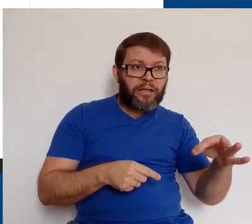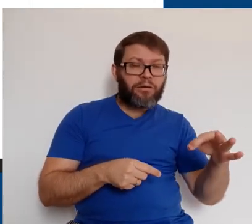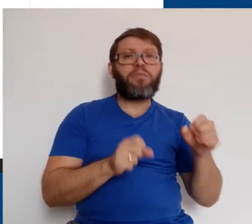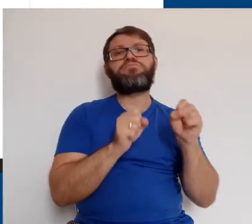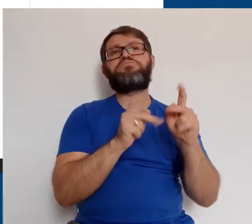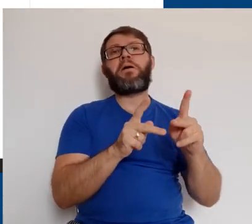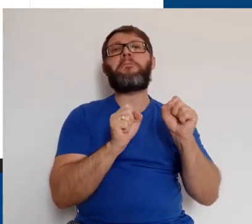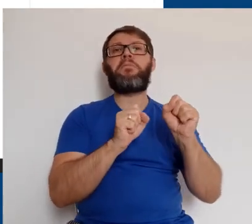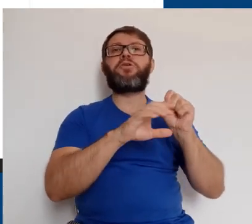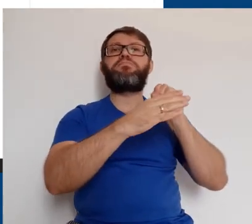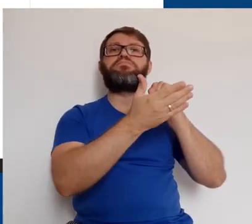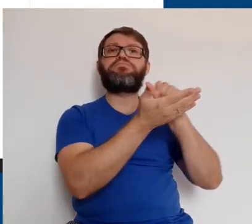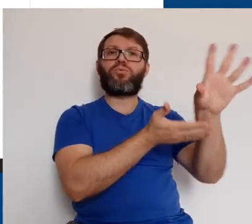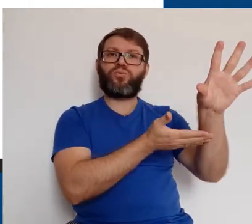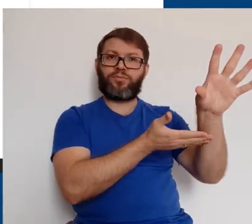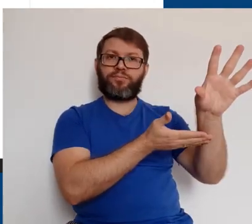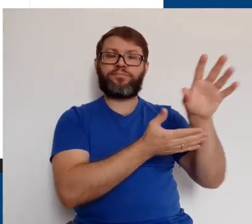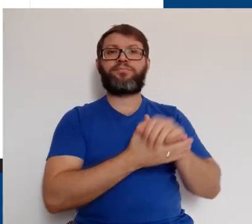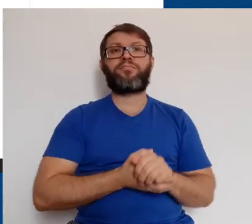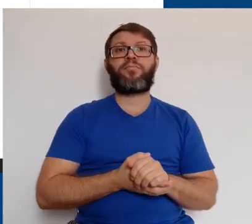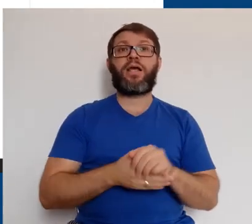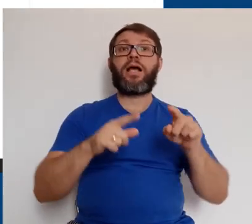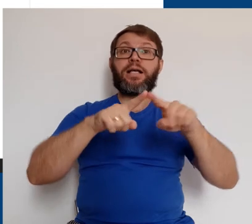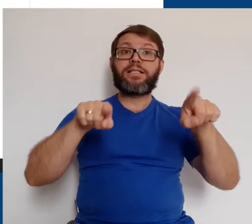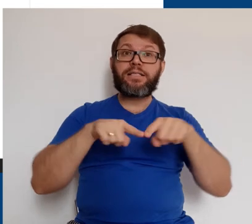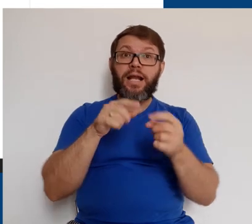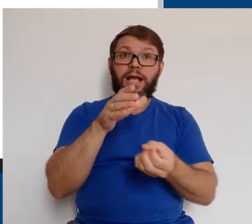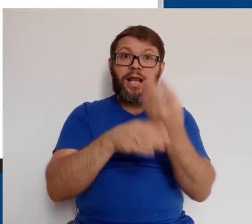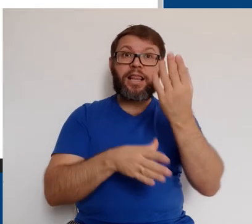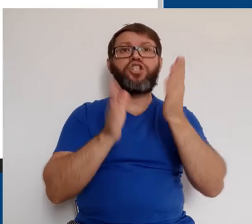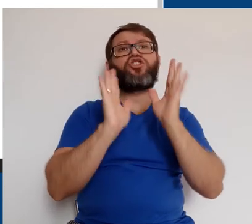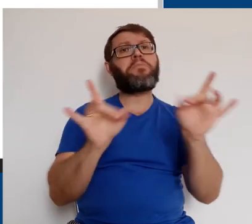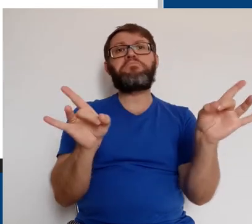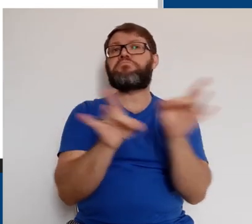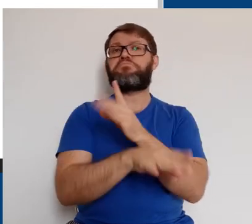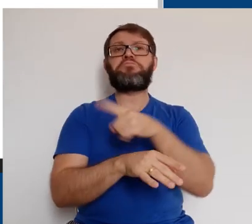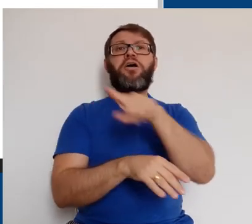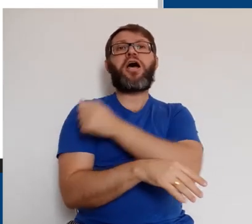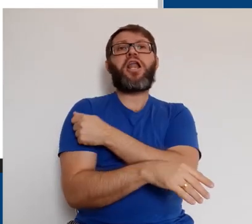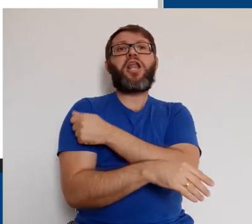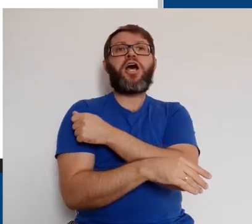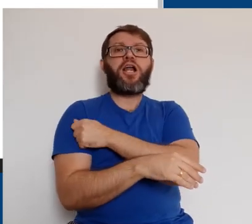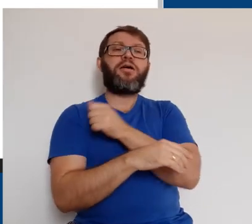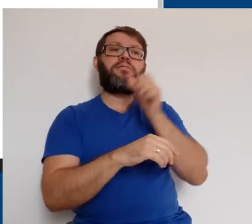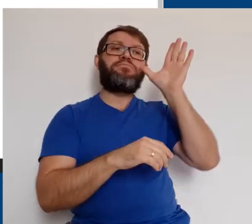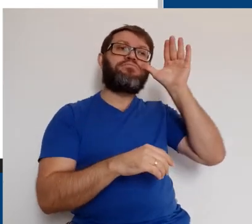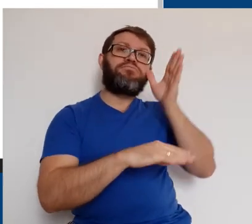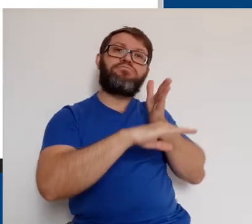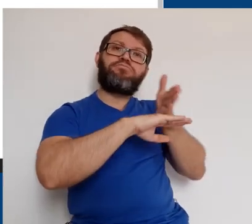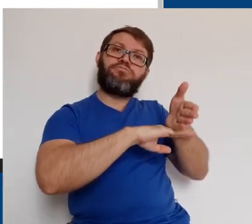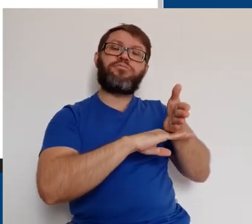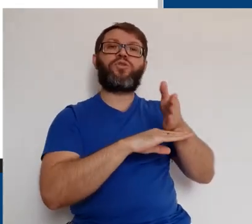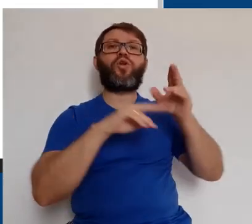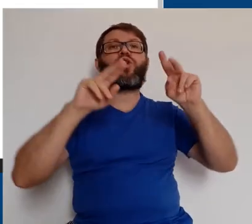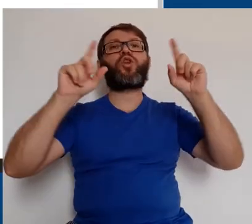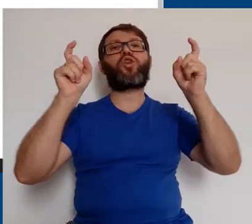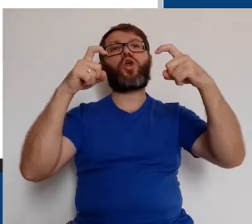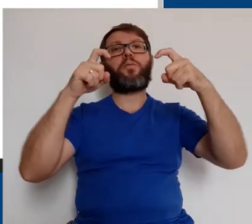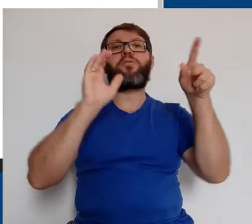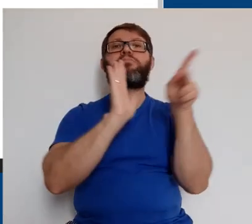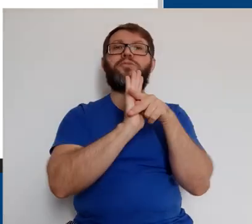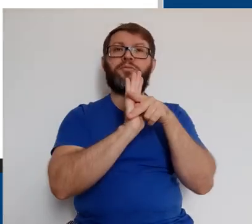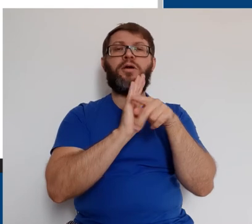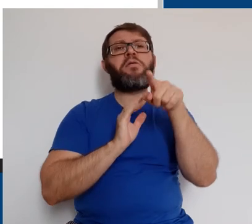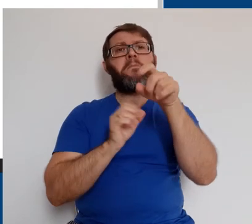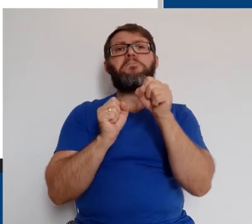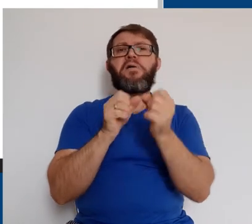Se estiver tudo certo, podemos postar esse material. A sala que foi criada já está disponibilizada para os alunos no